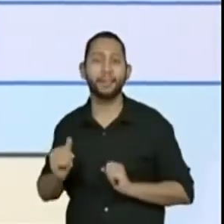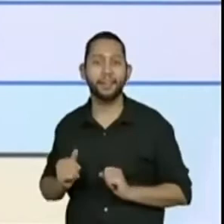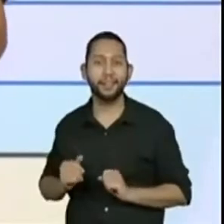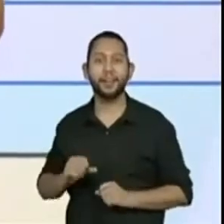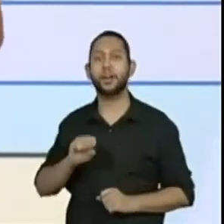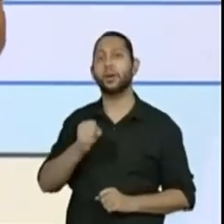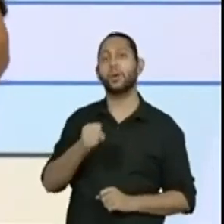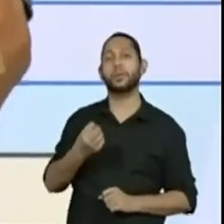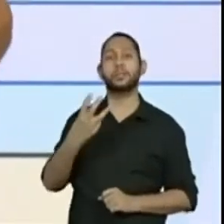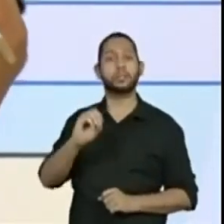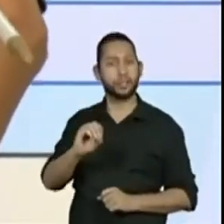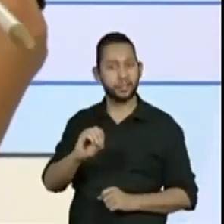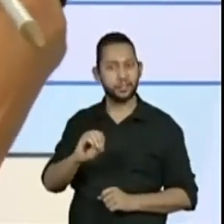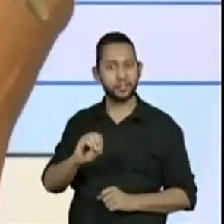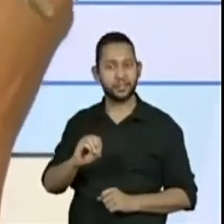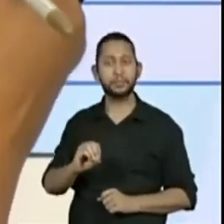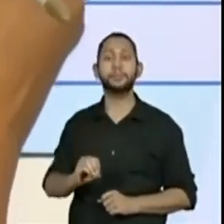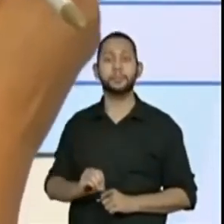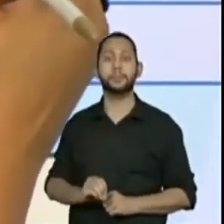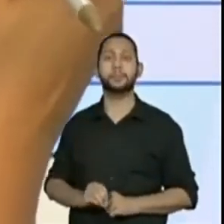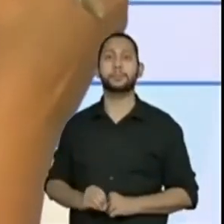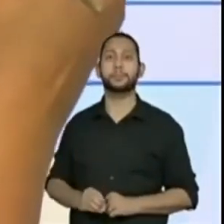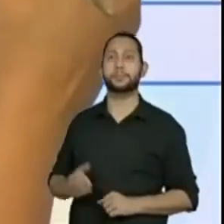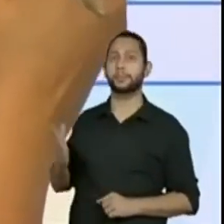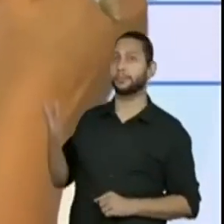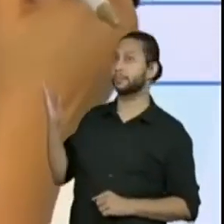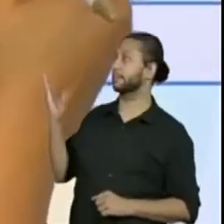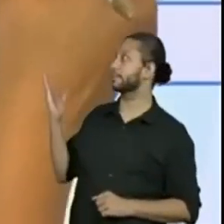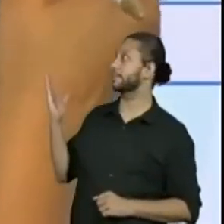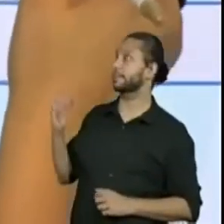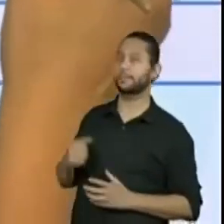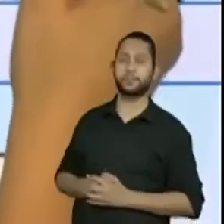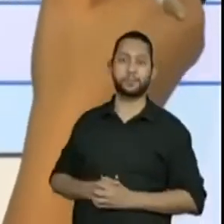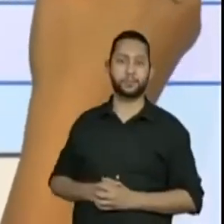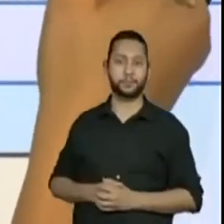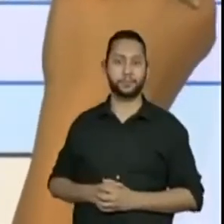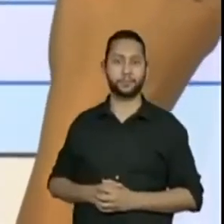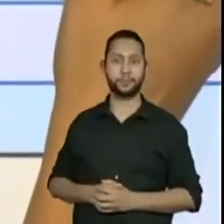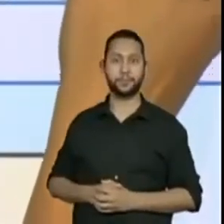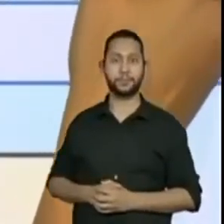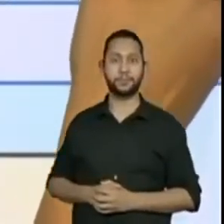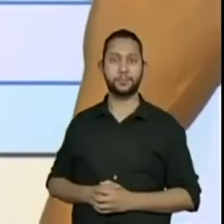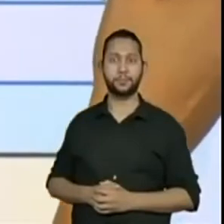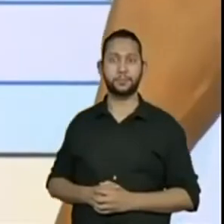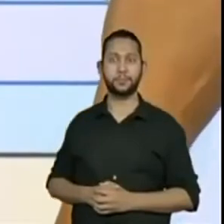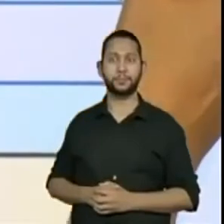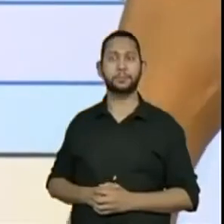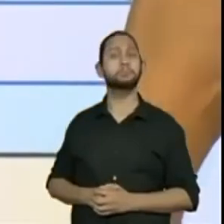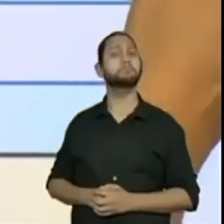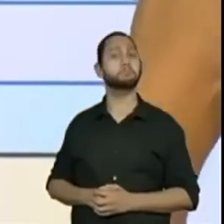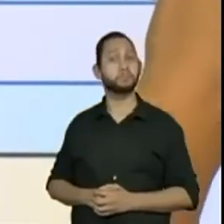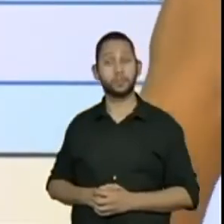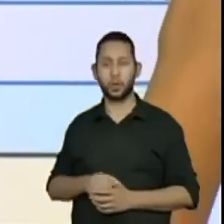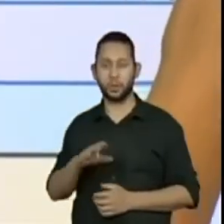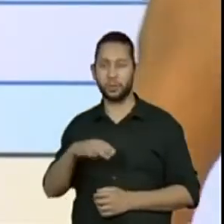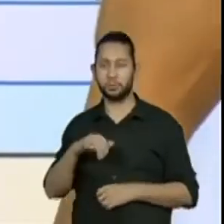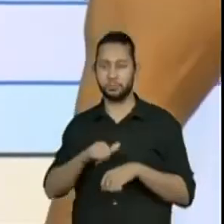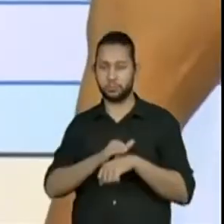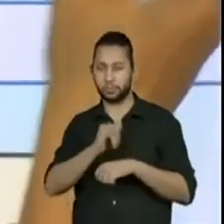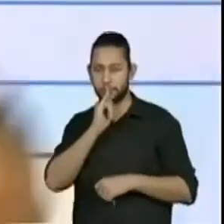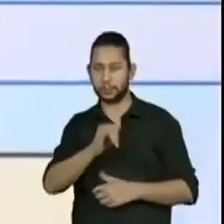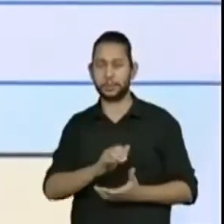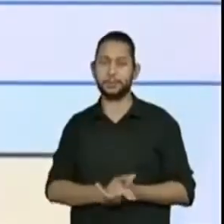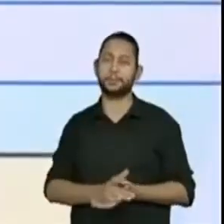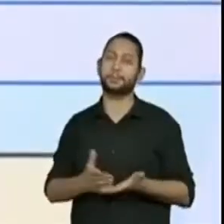8 horas e 30 minutos. Olha, eu vou dizer uma coisa, eu vou ter que